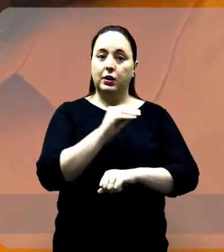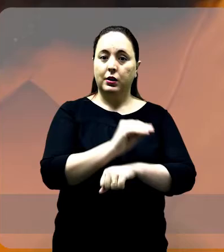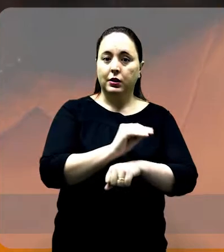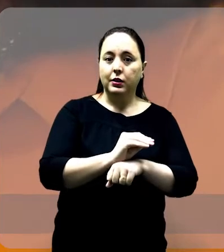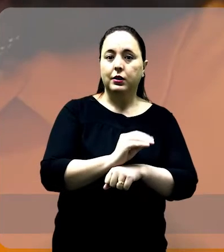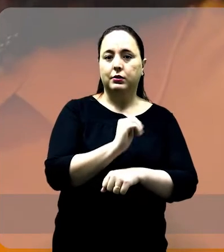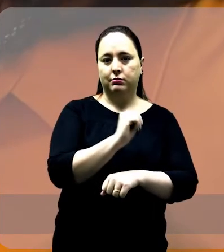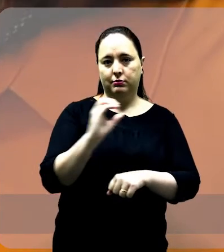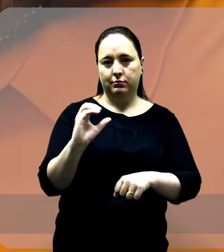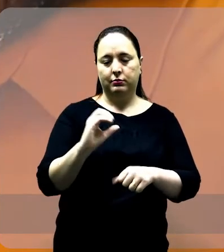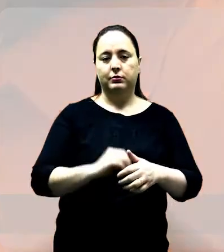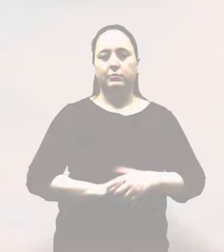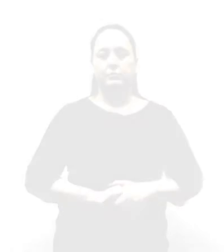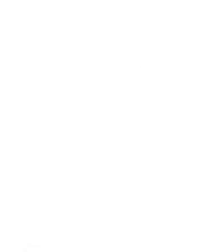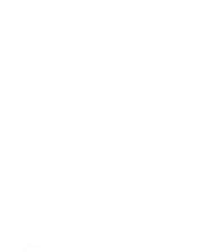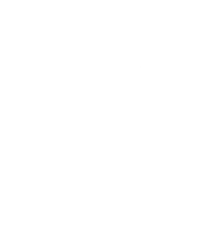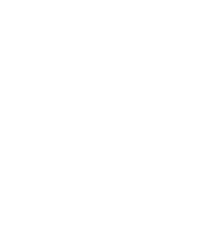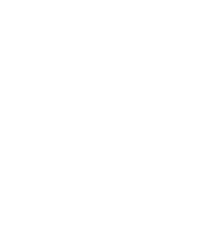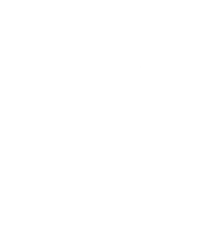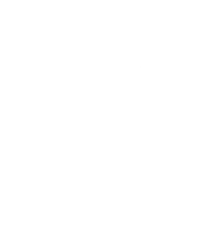crianças e adolescentes.